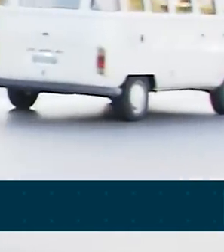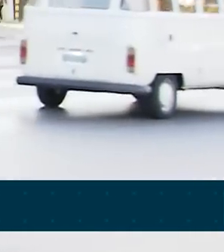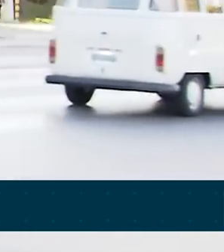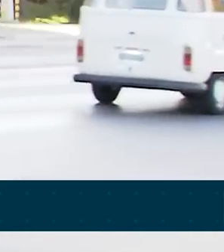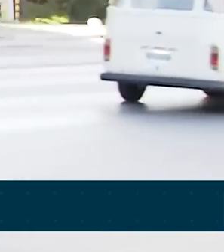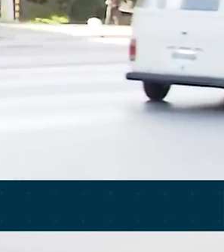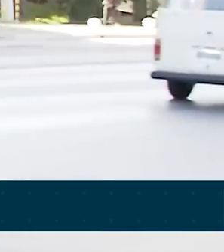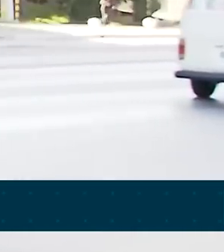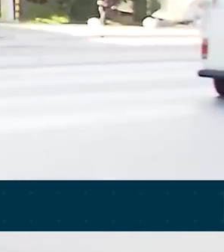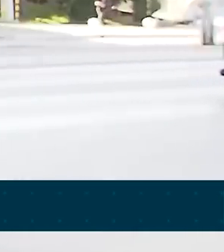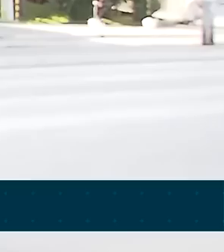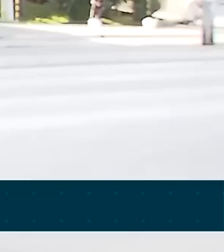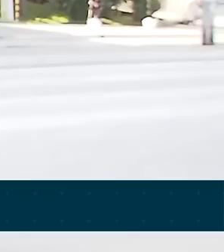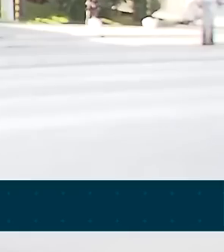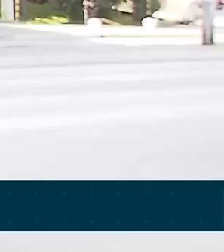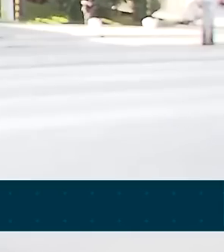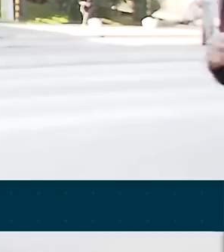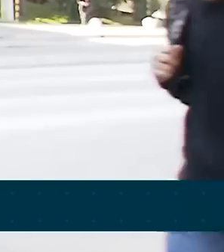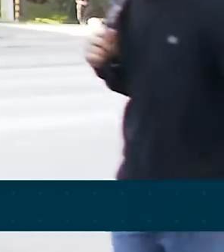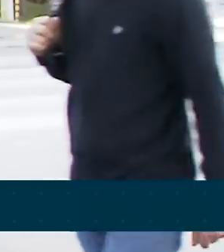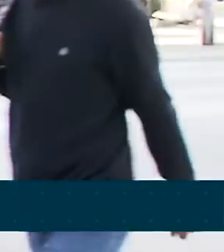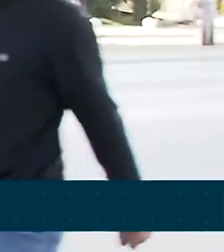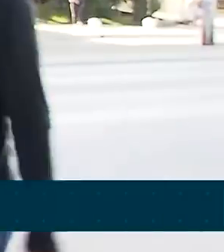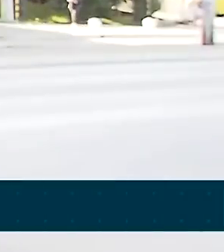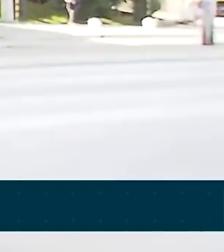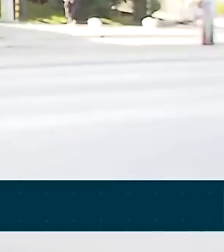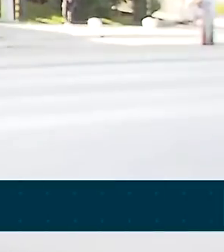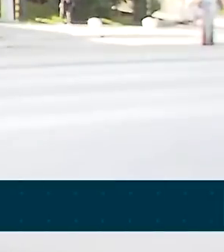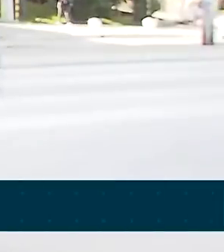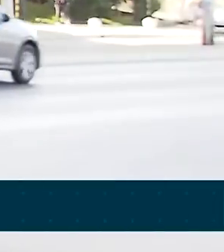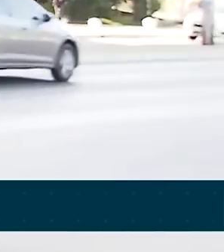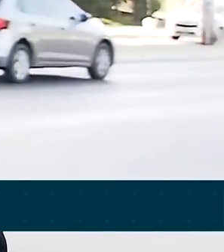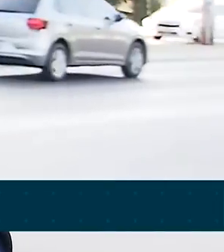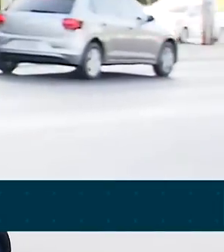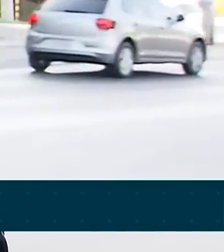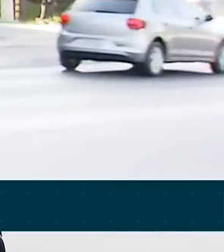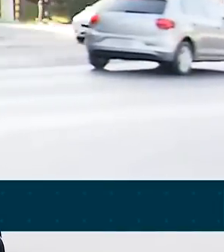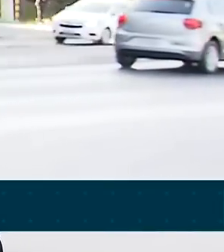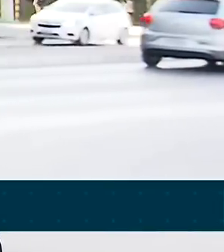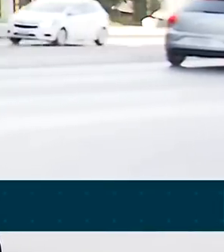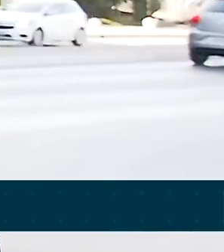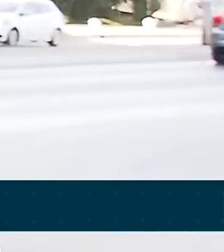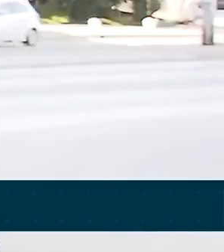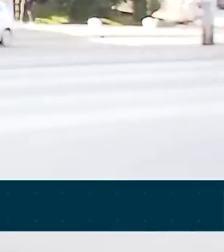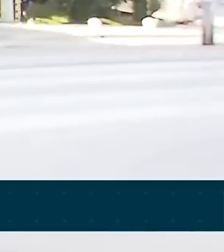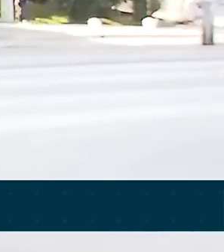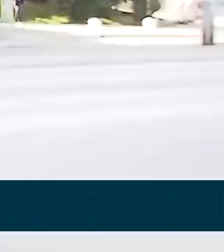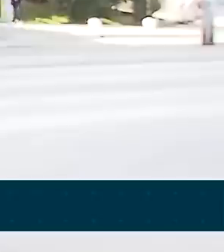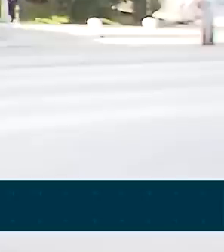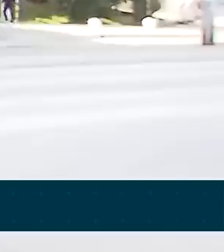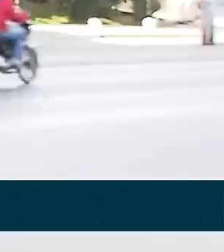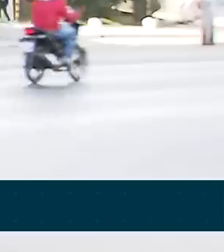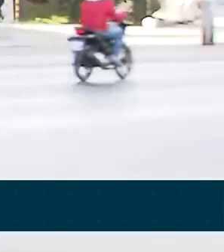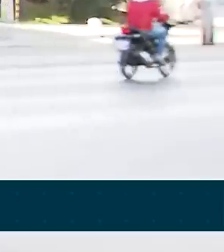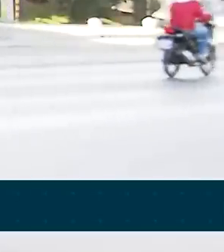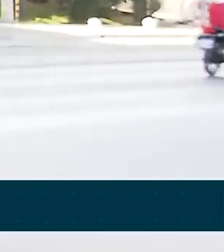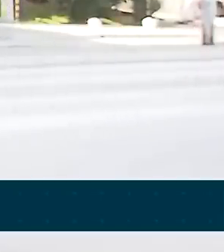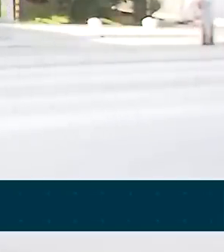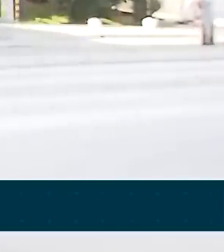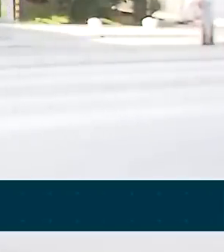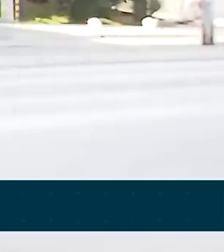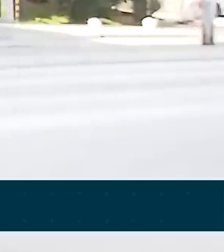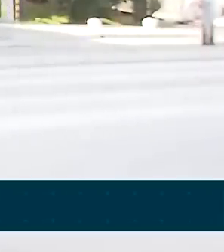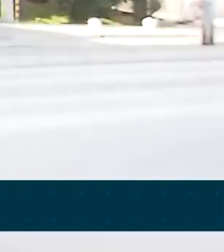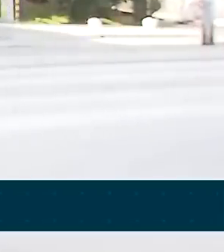ser aprovada pelo mesmo colegiado. Estudos científicos demonstram que o uso desses dispositivos para fumar estão